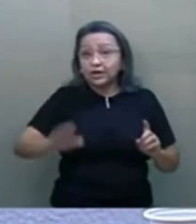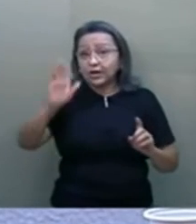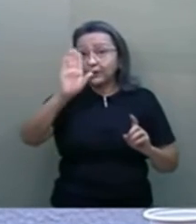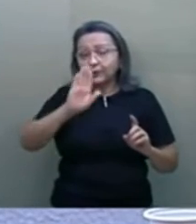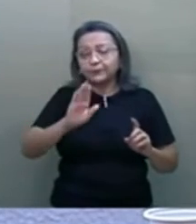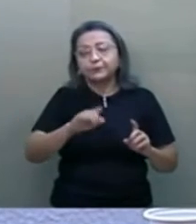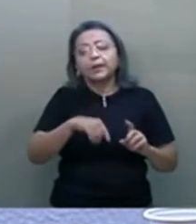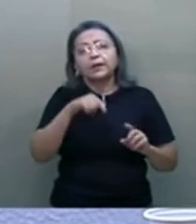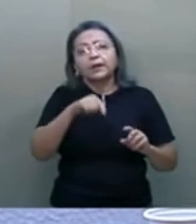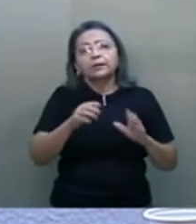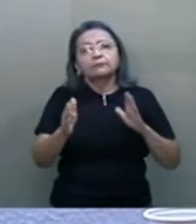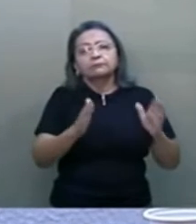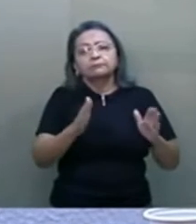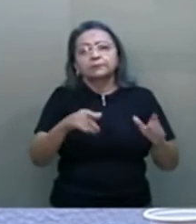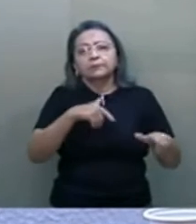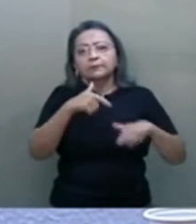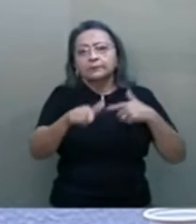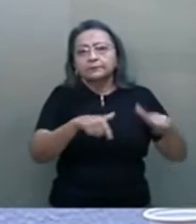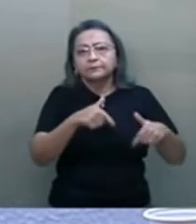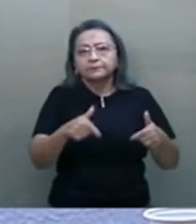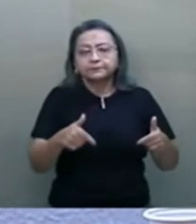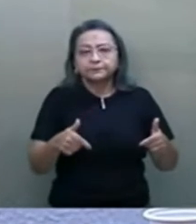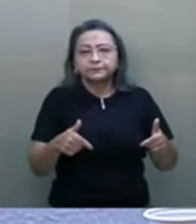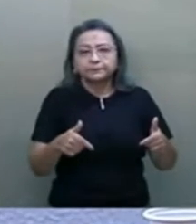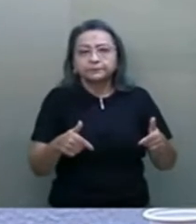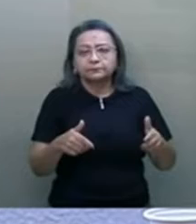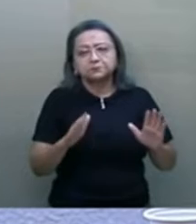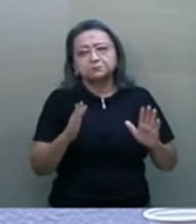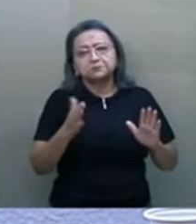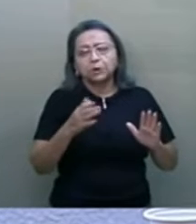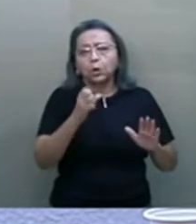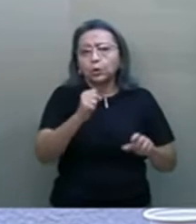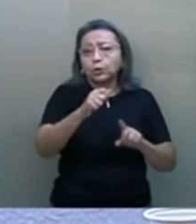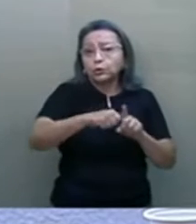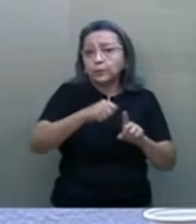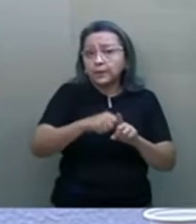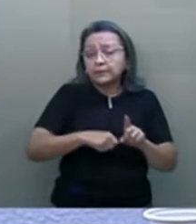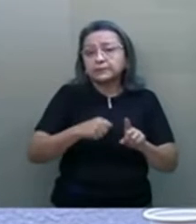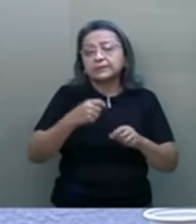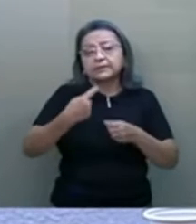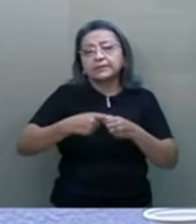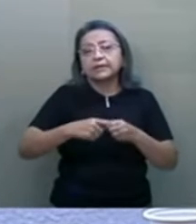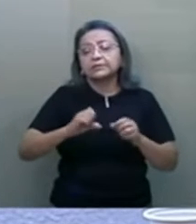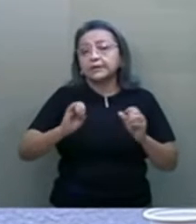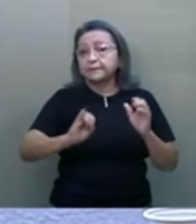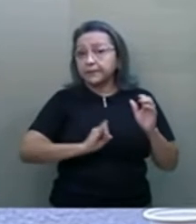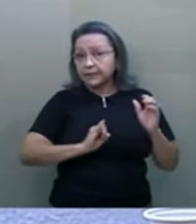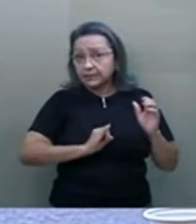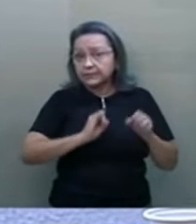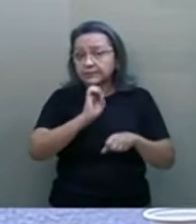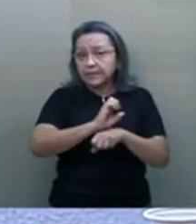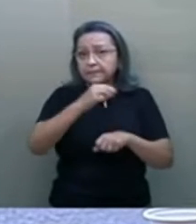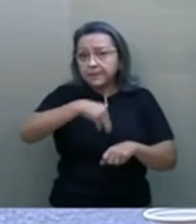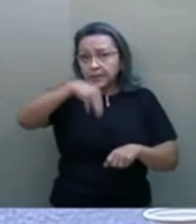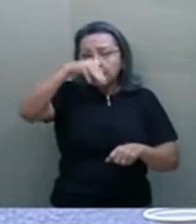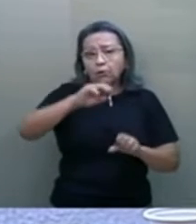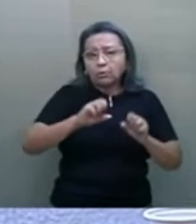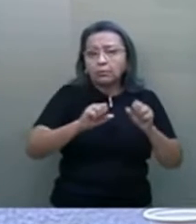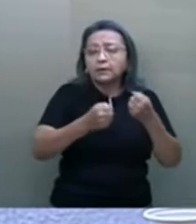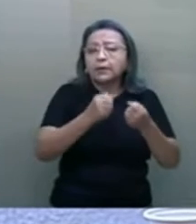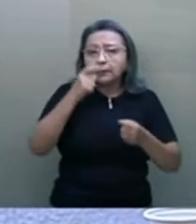Nesse período, trabalhei por cerca de oito meses em Imperatriz, no Maranhão, defendendo os interesses da União.